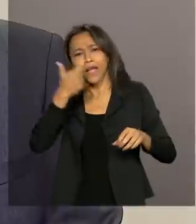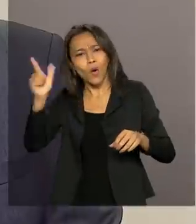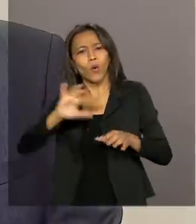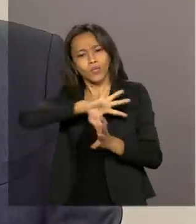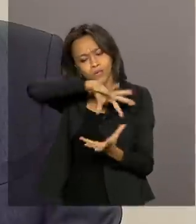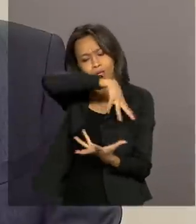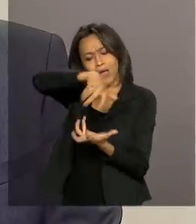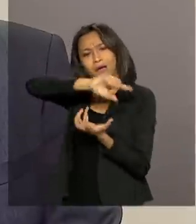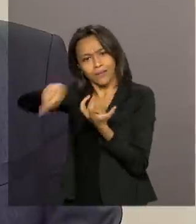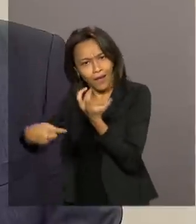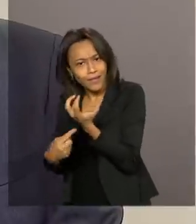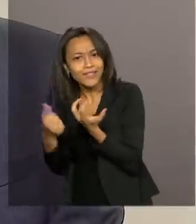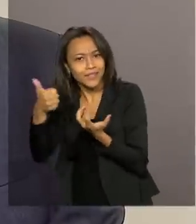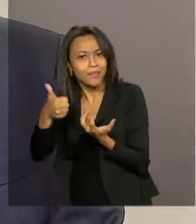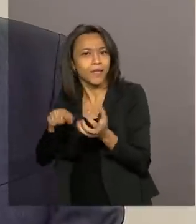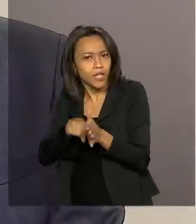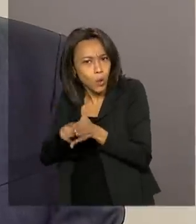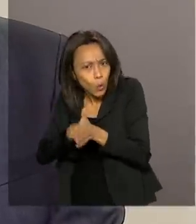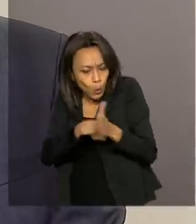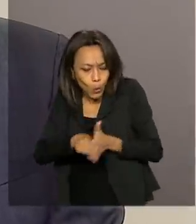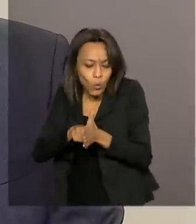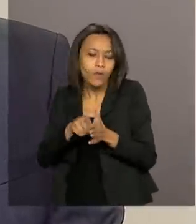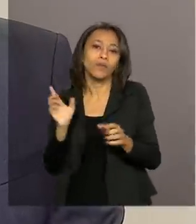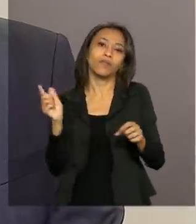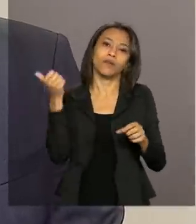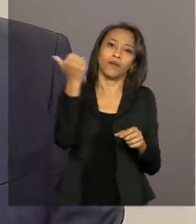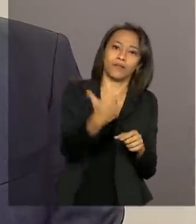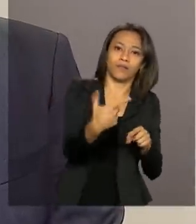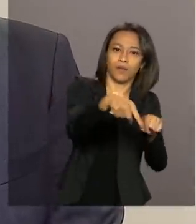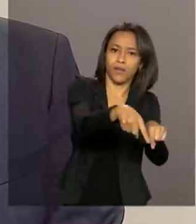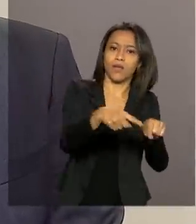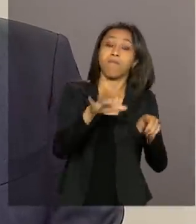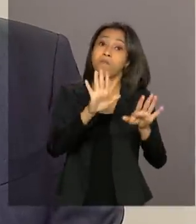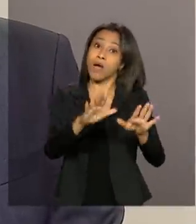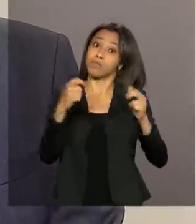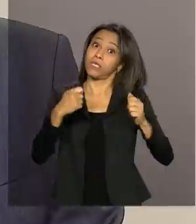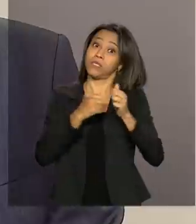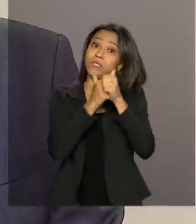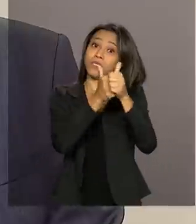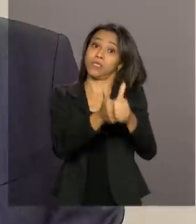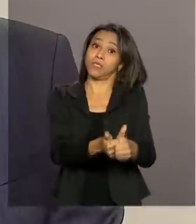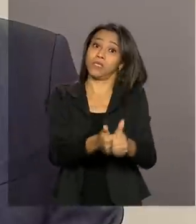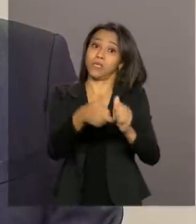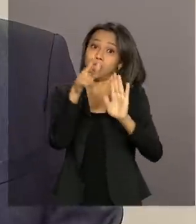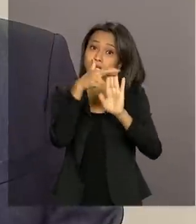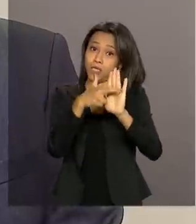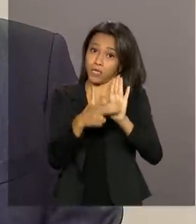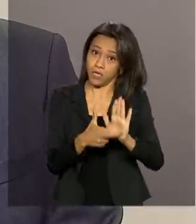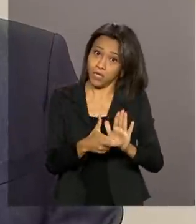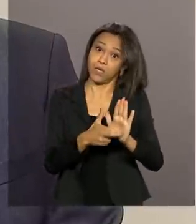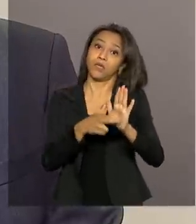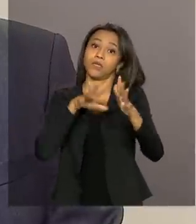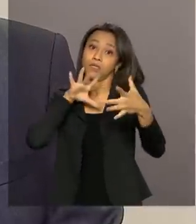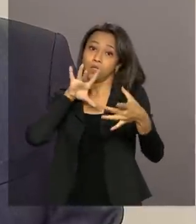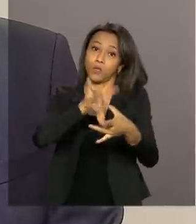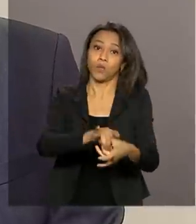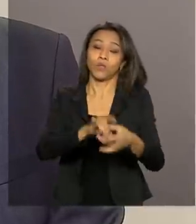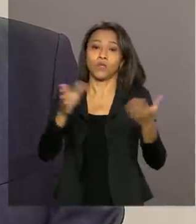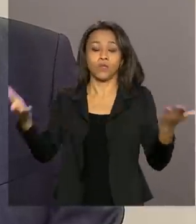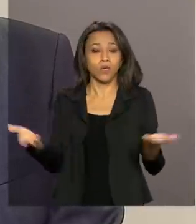Antártica, você tem a Amazônia. Mas tem que ser explorada dentro dos olhares, dos conceitos do século XXI.